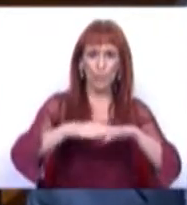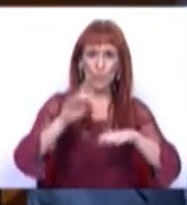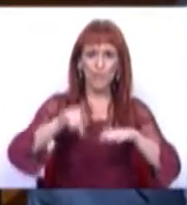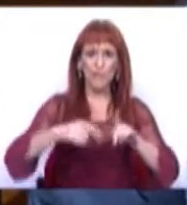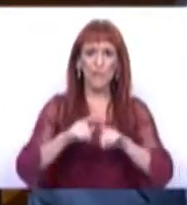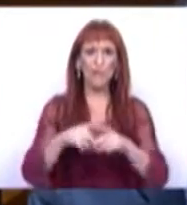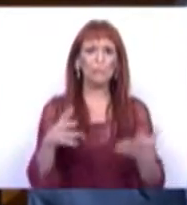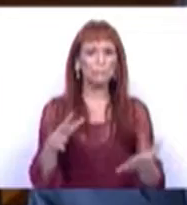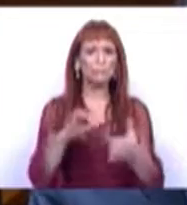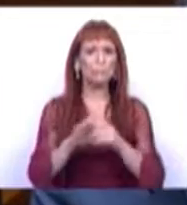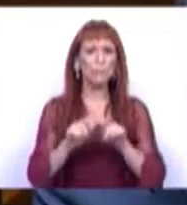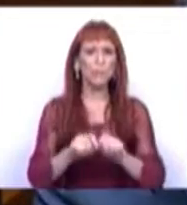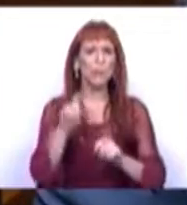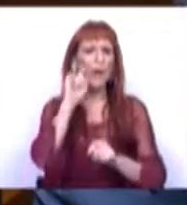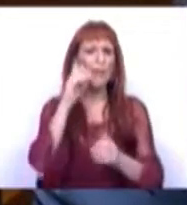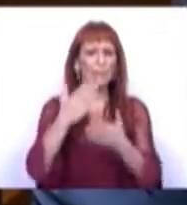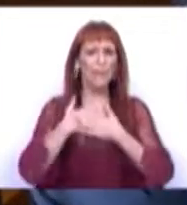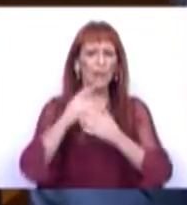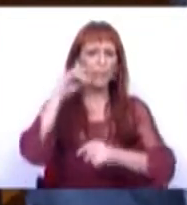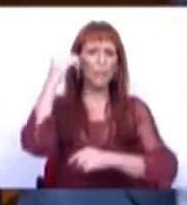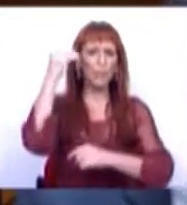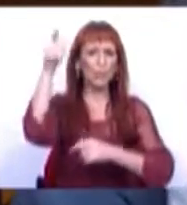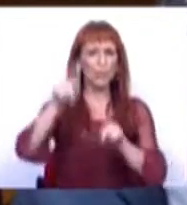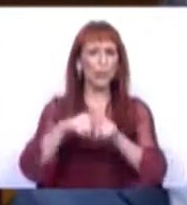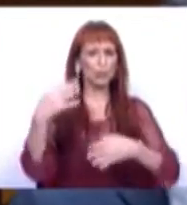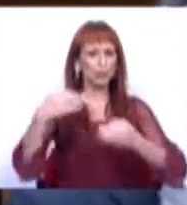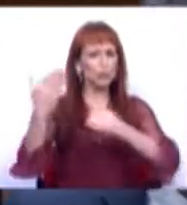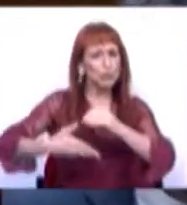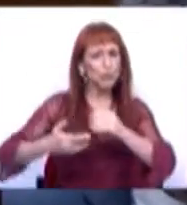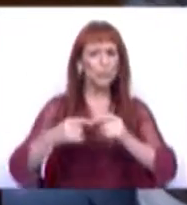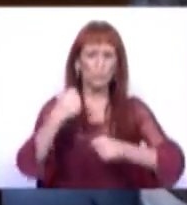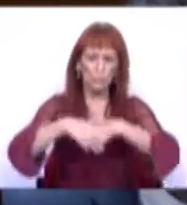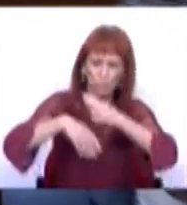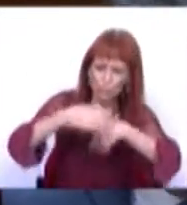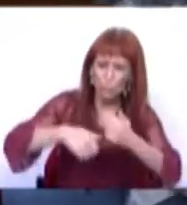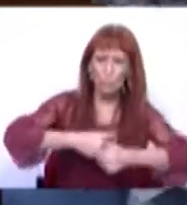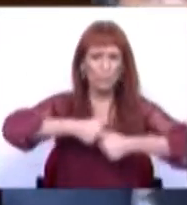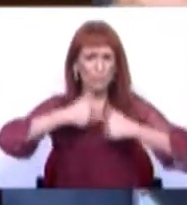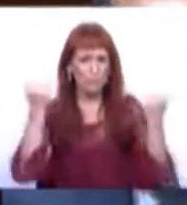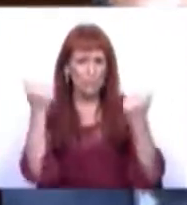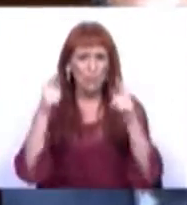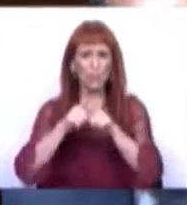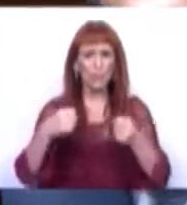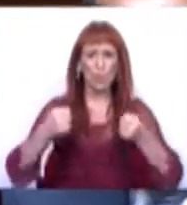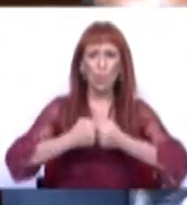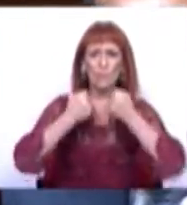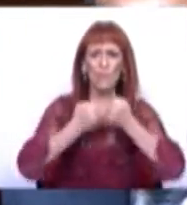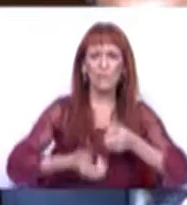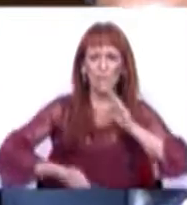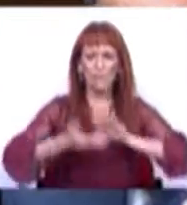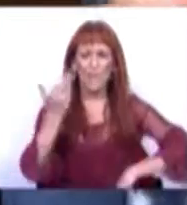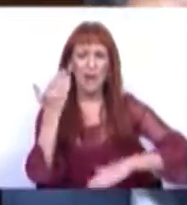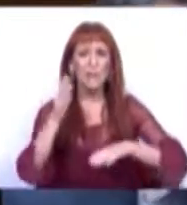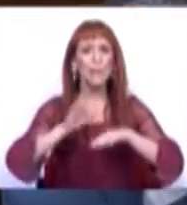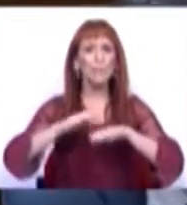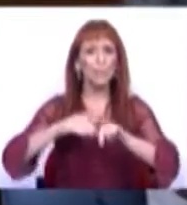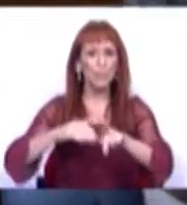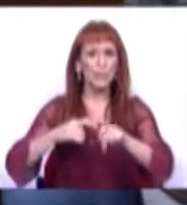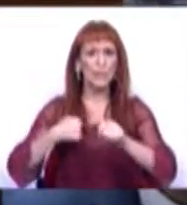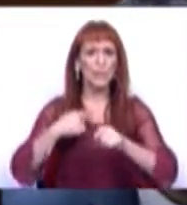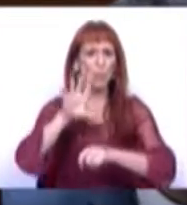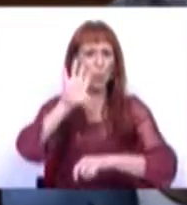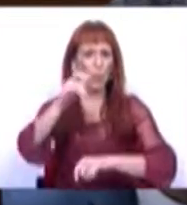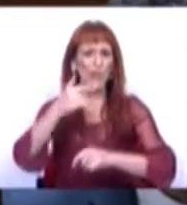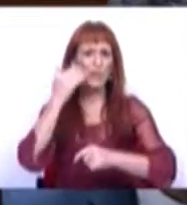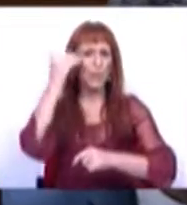também semeia e nos garante um futuro mais justo, mais dinâmico, mais competitivo e, por isso, como